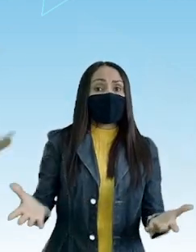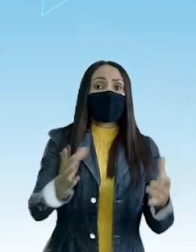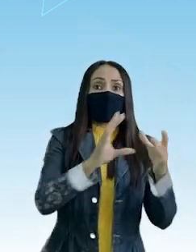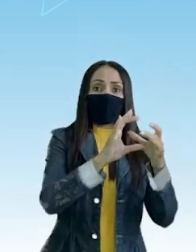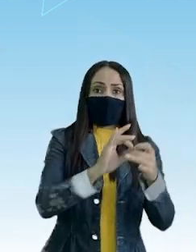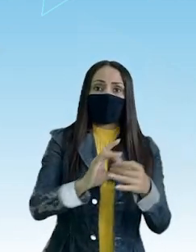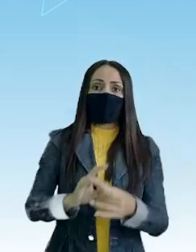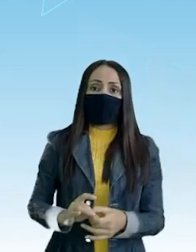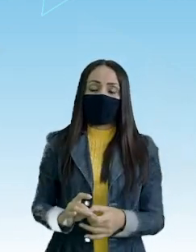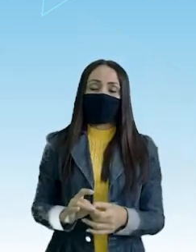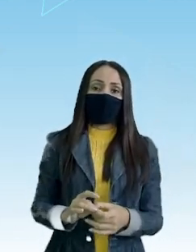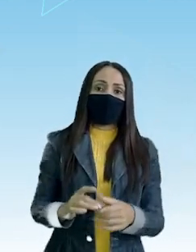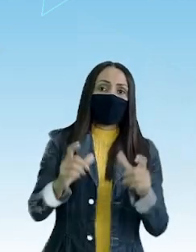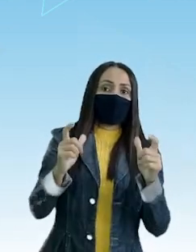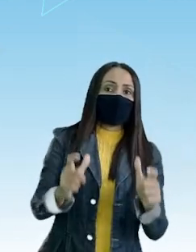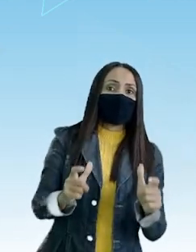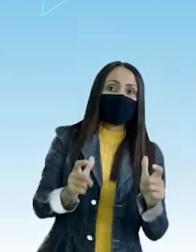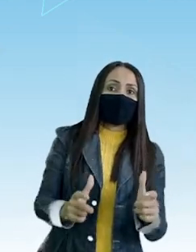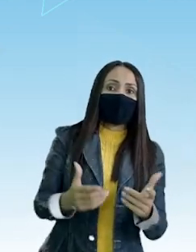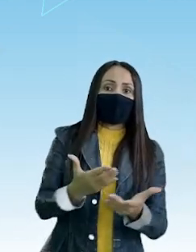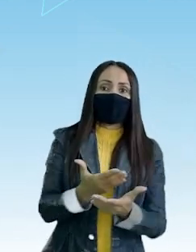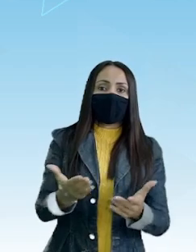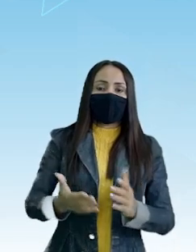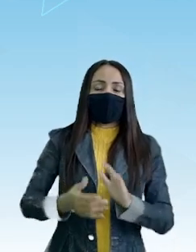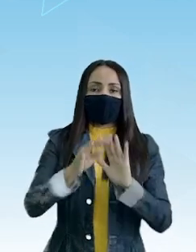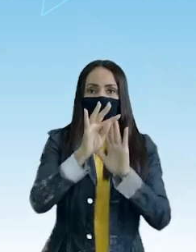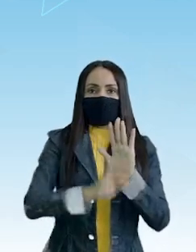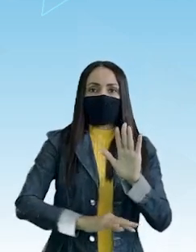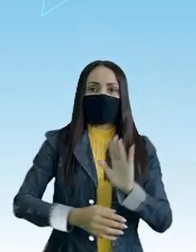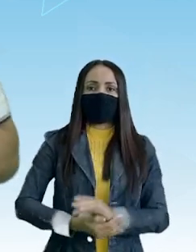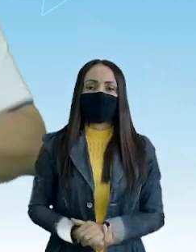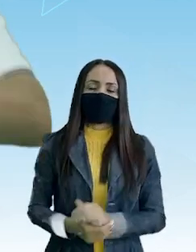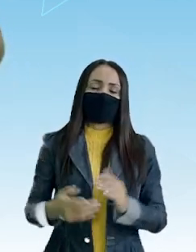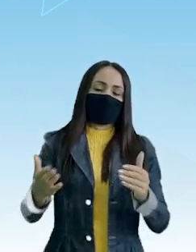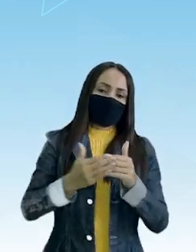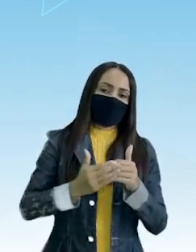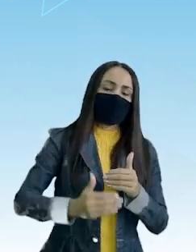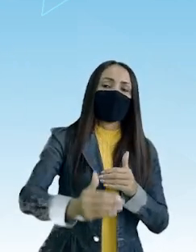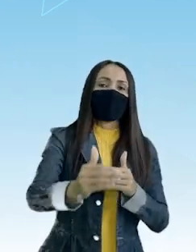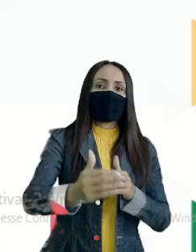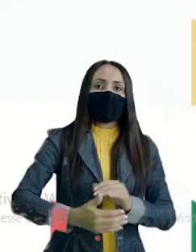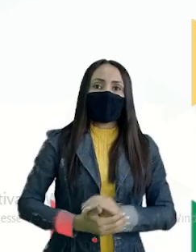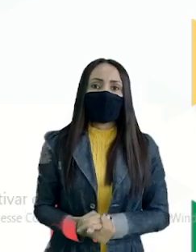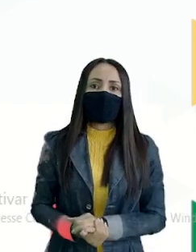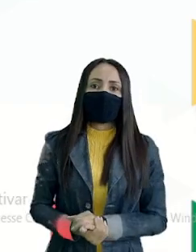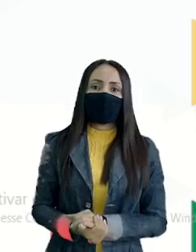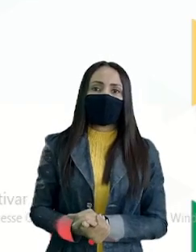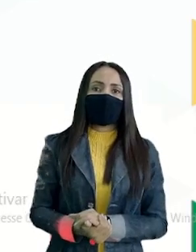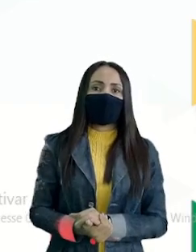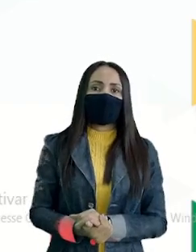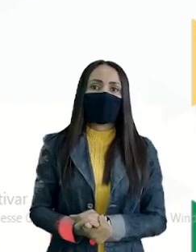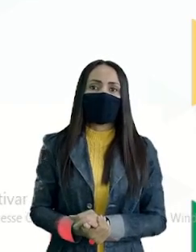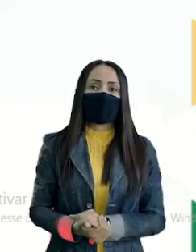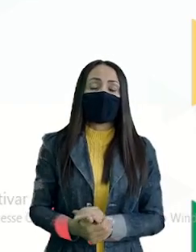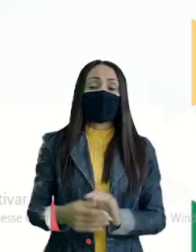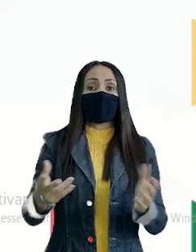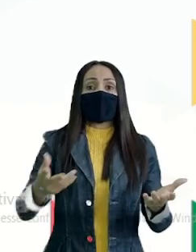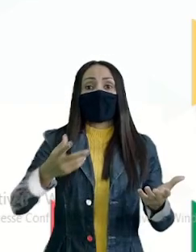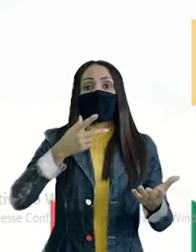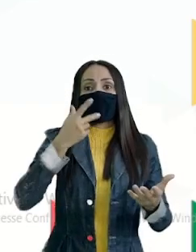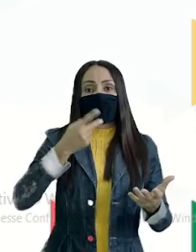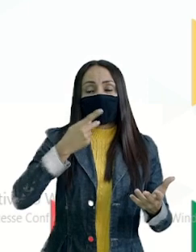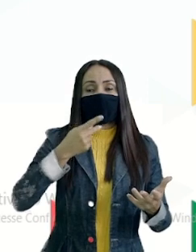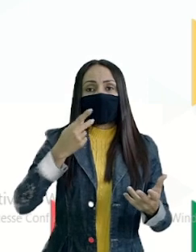situação de produção do texto E vamos adiante Trago para vocês Certo? Por falar em